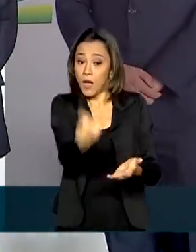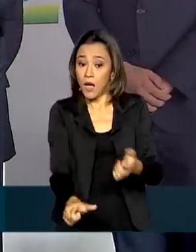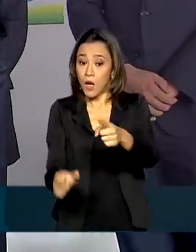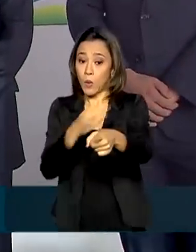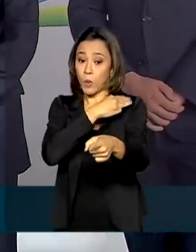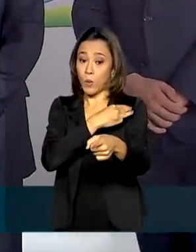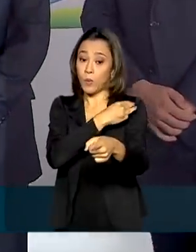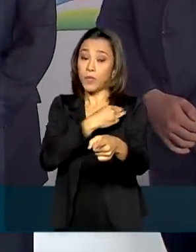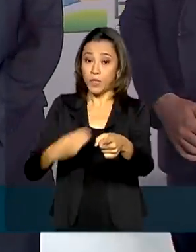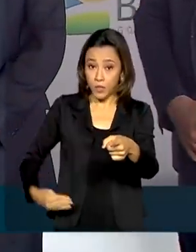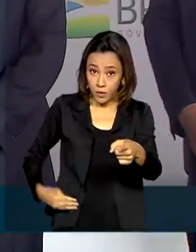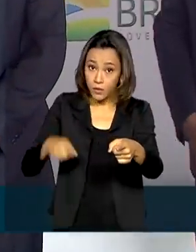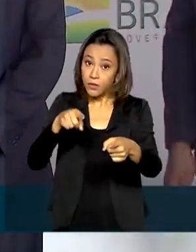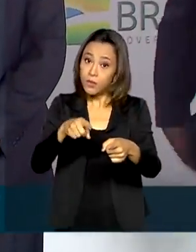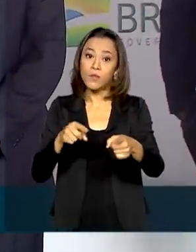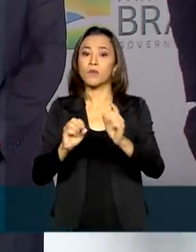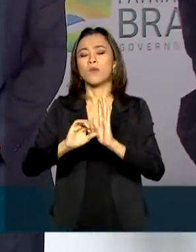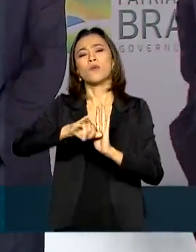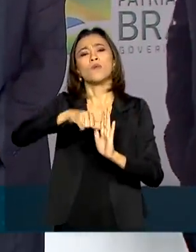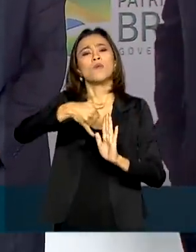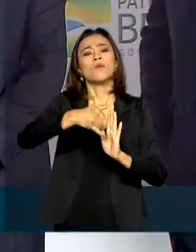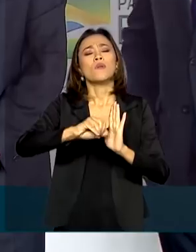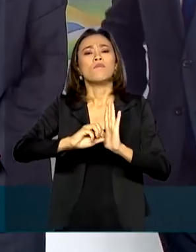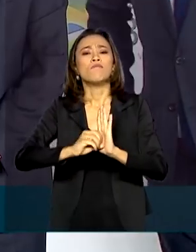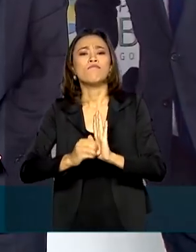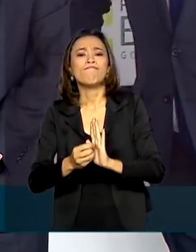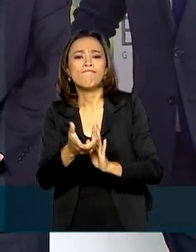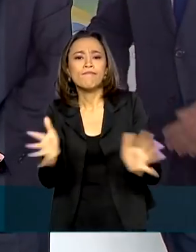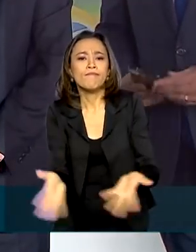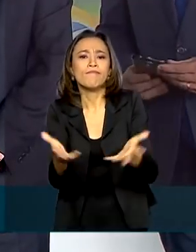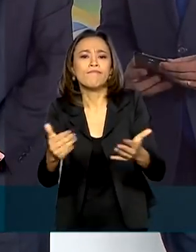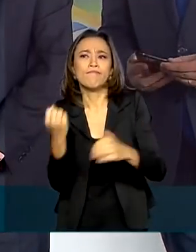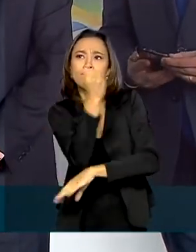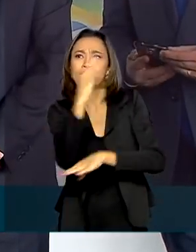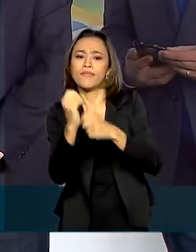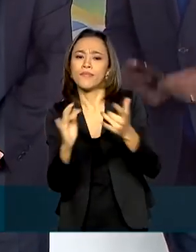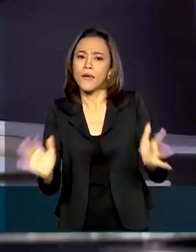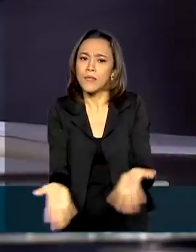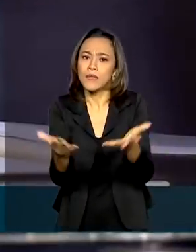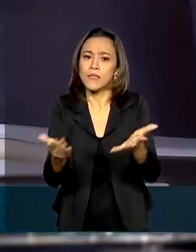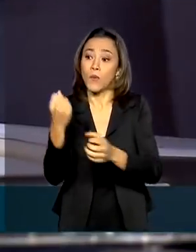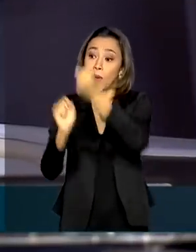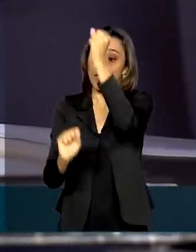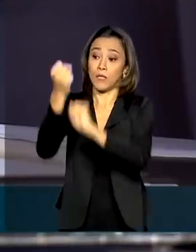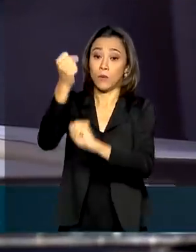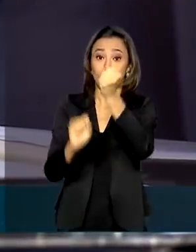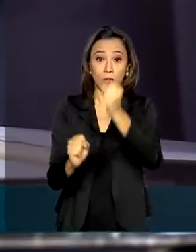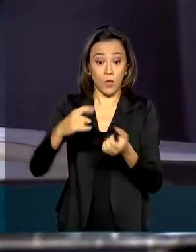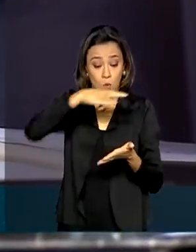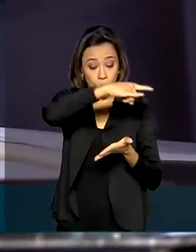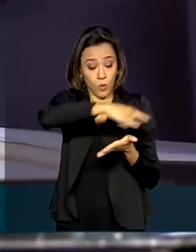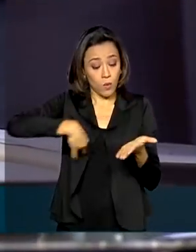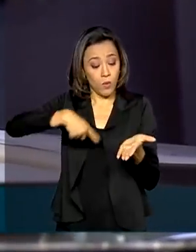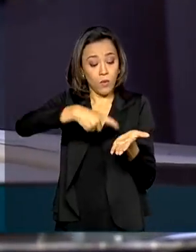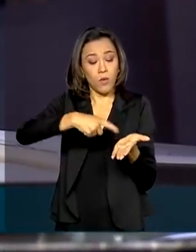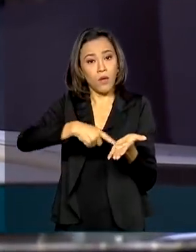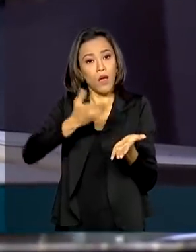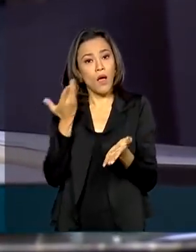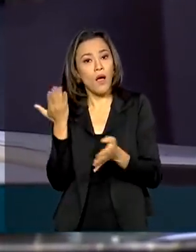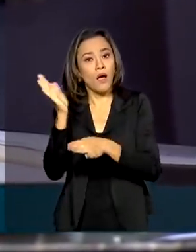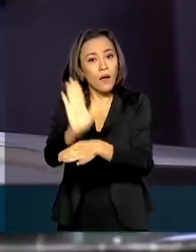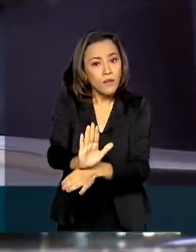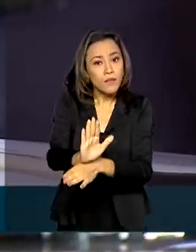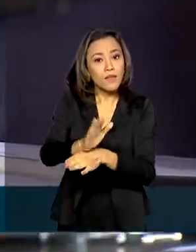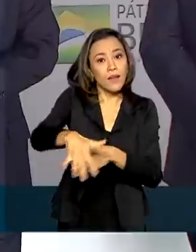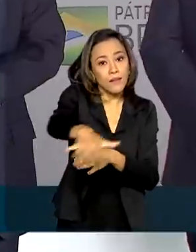assinou um termo de compromisso com indústrias de fabricação de latas de alumínio. O documento deve ajudar a aperfeiçoar o sistema